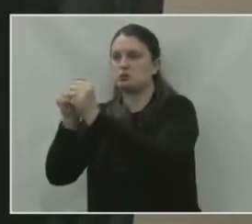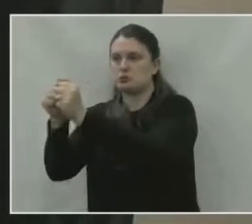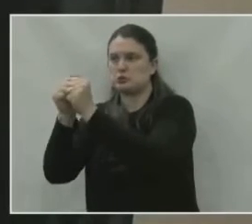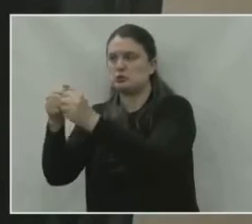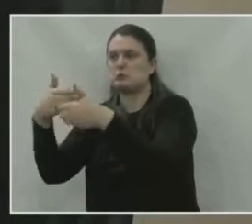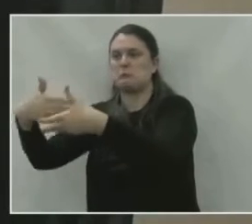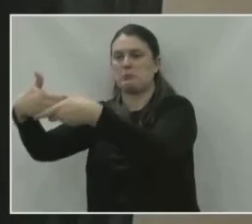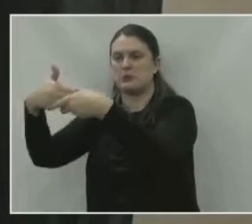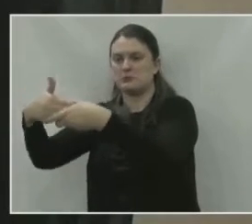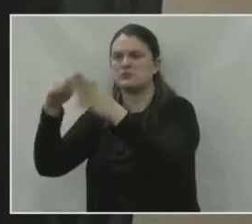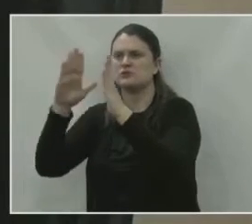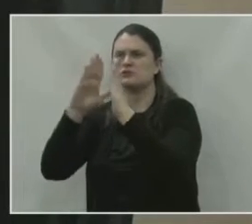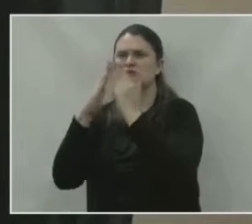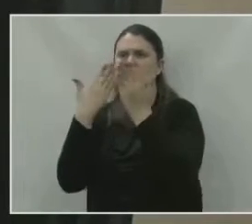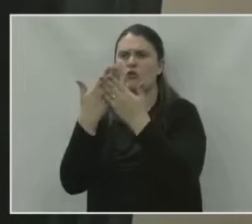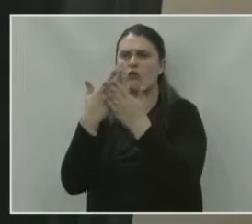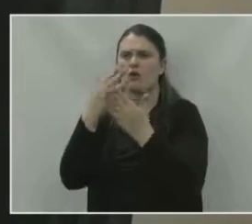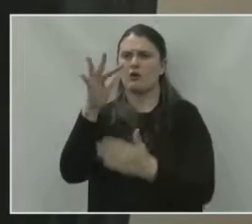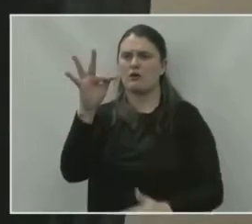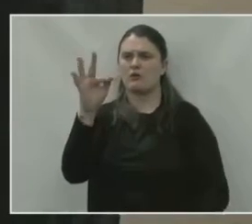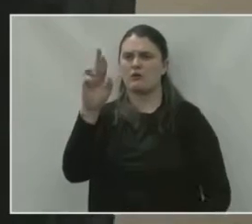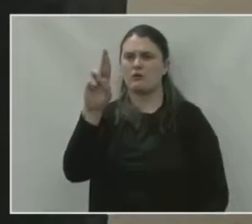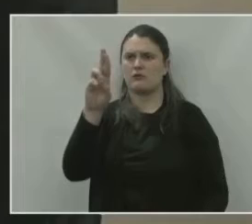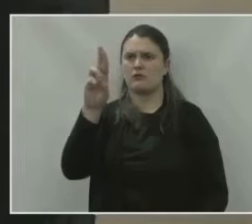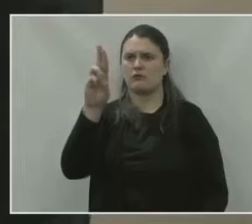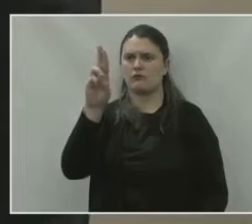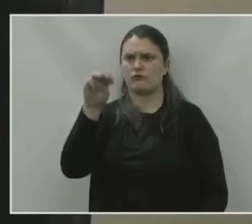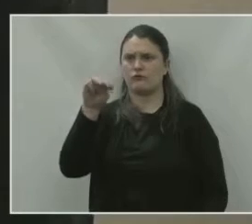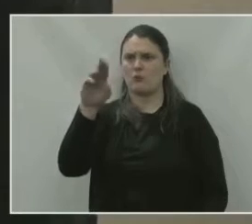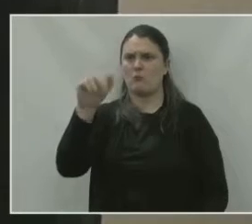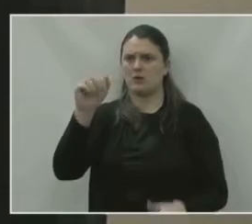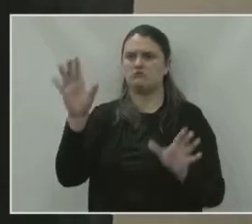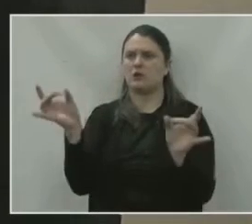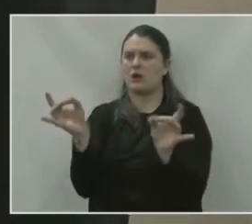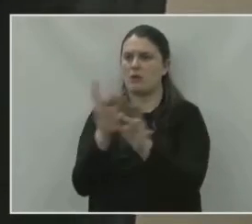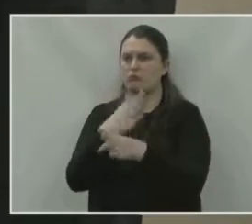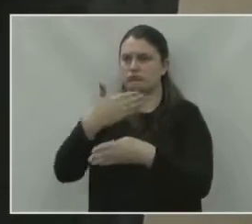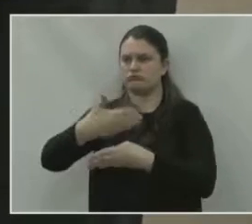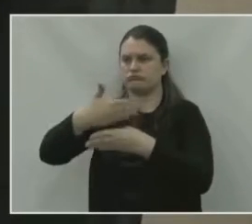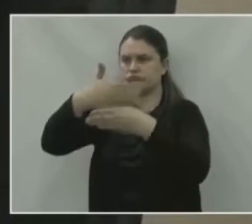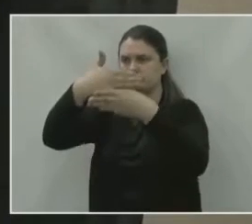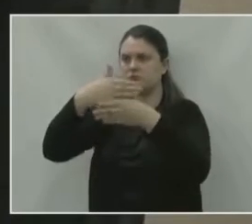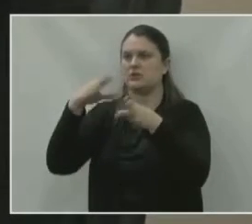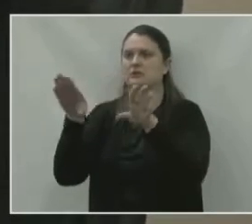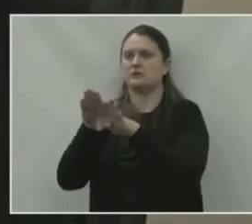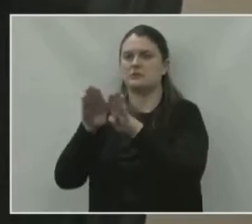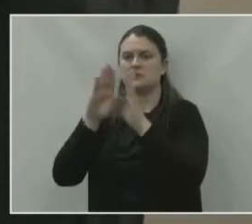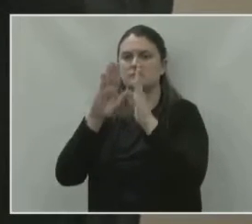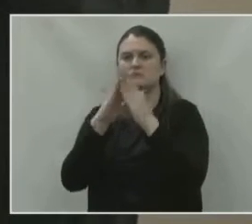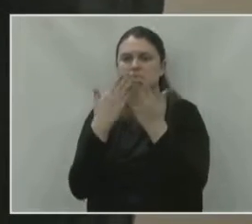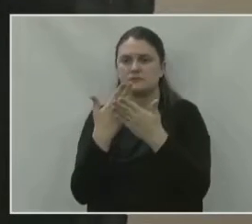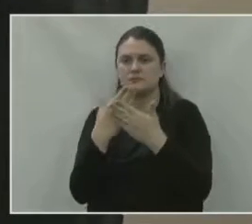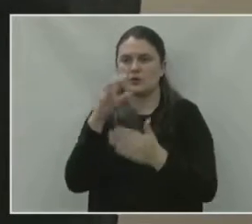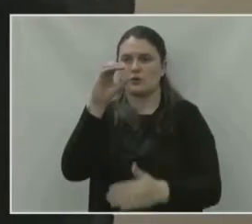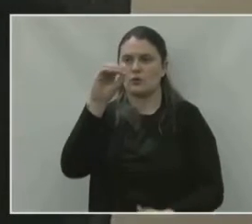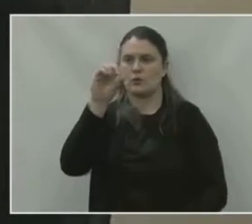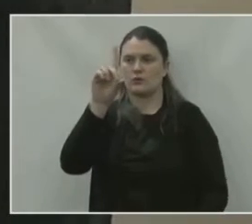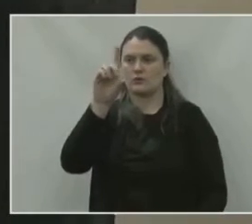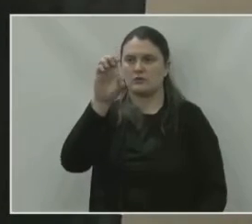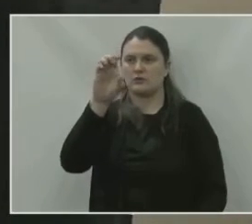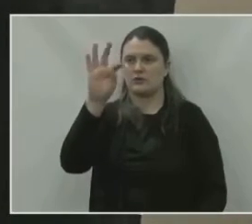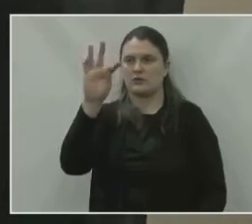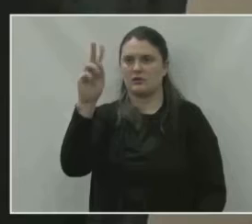o Fruma Gutenberg já está finalizado também, o Dete Conte recebeu também melhorias,